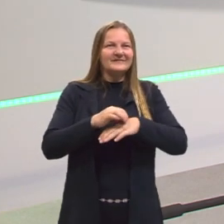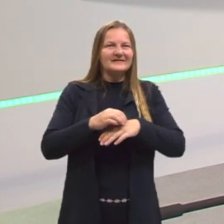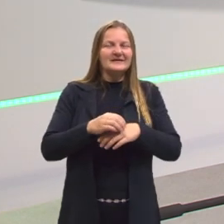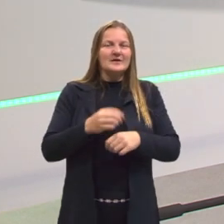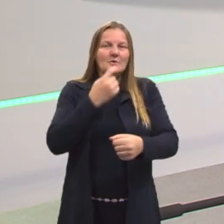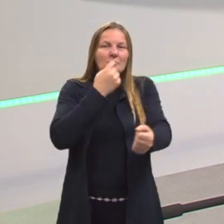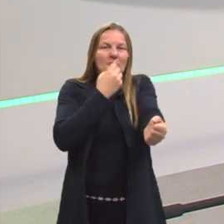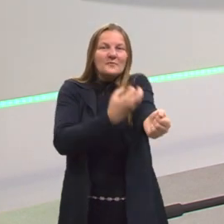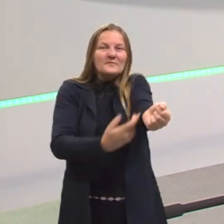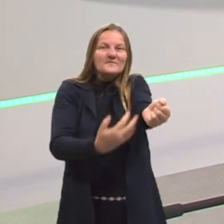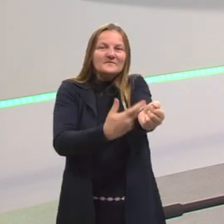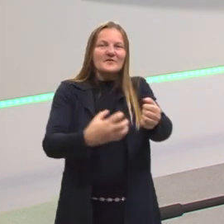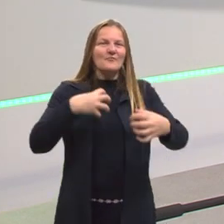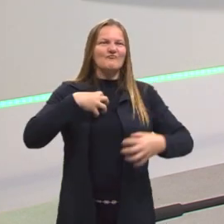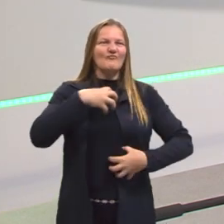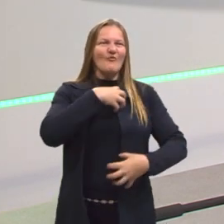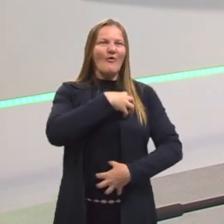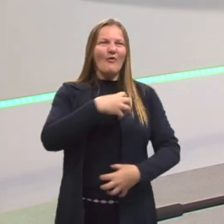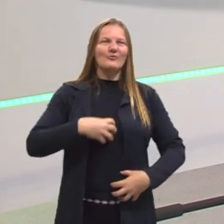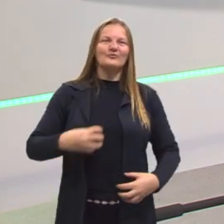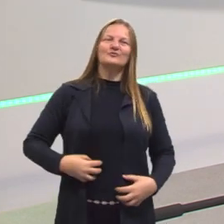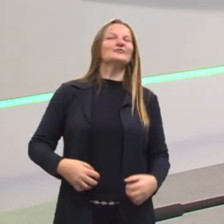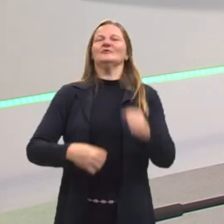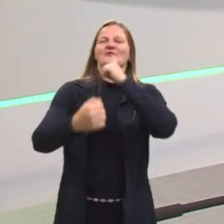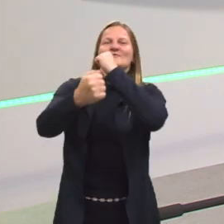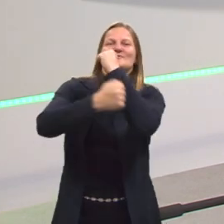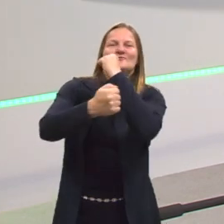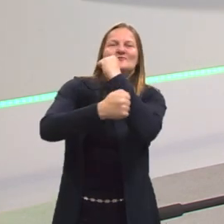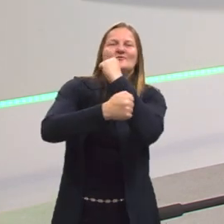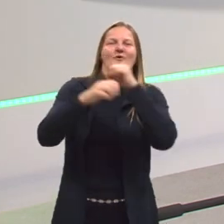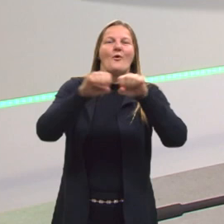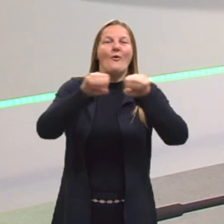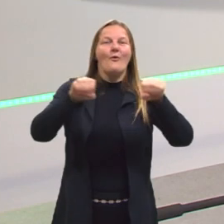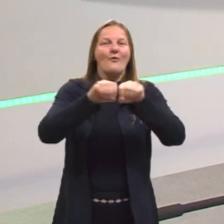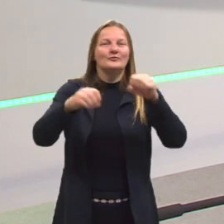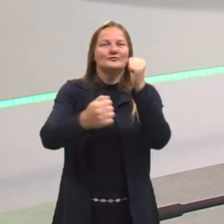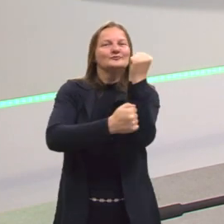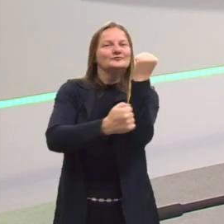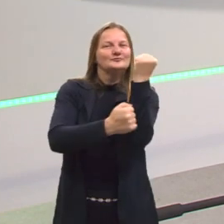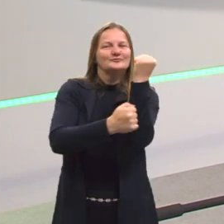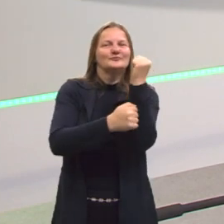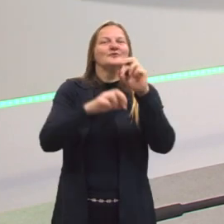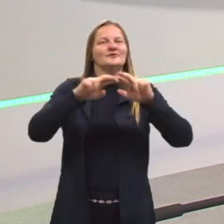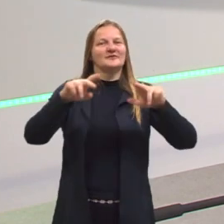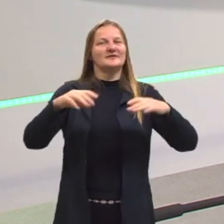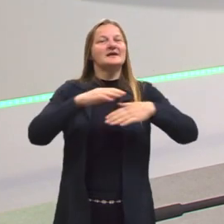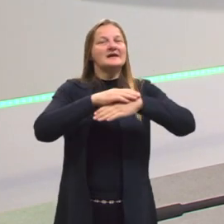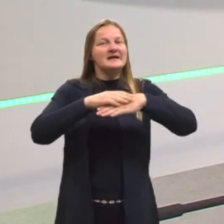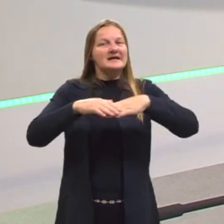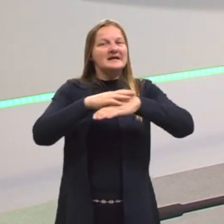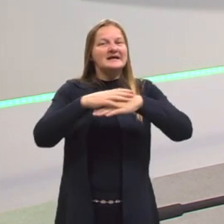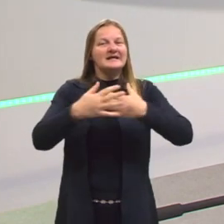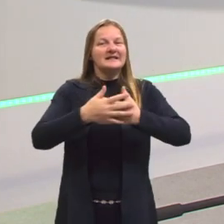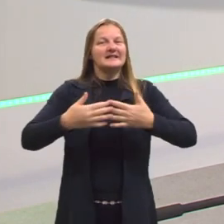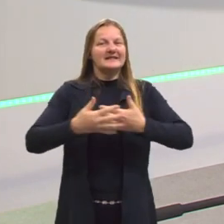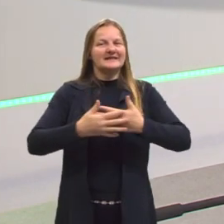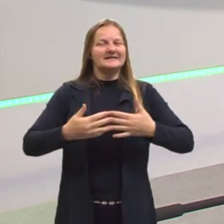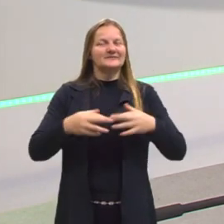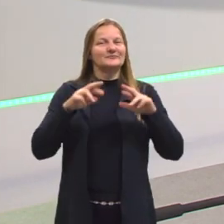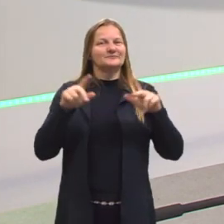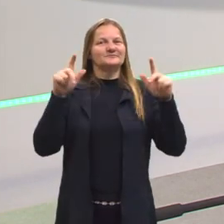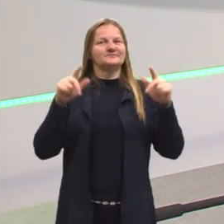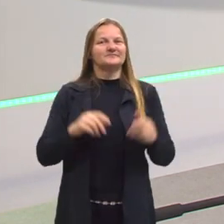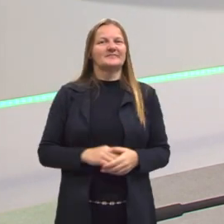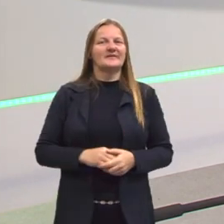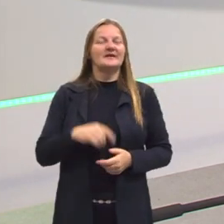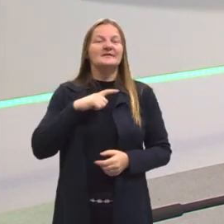sangue, órgãos, ossos. Então, esses tipos de tecidos que nós vamos falar hoje. E